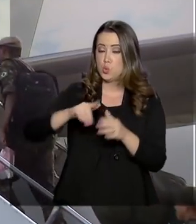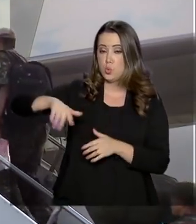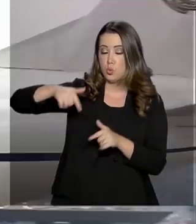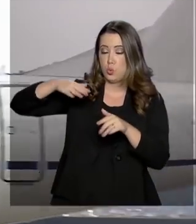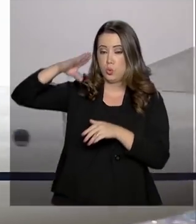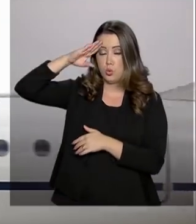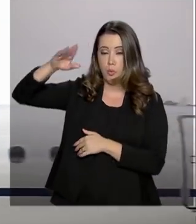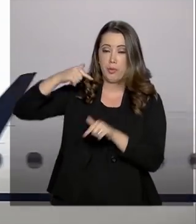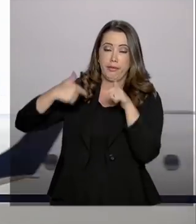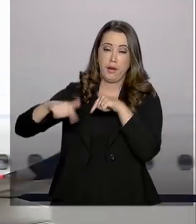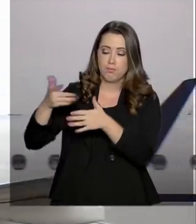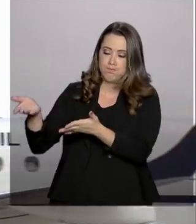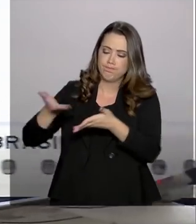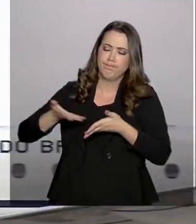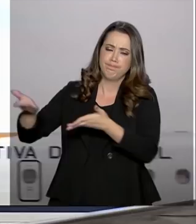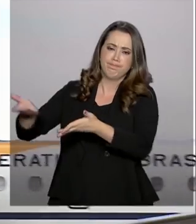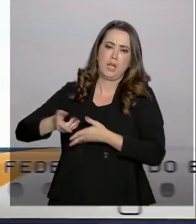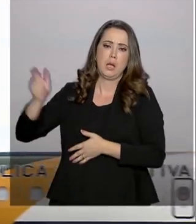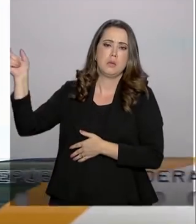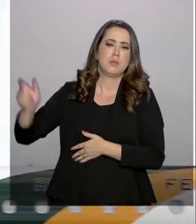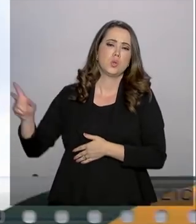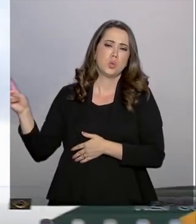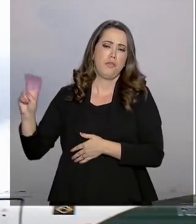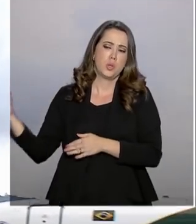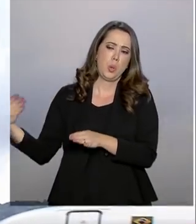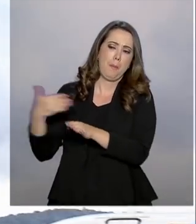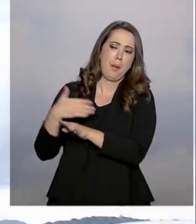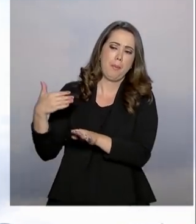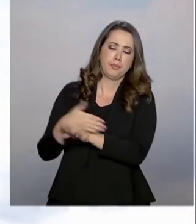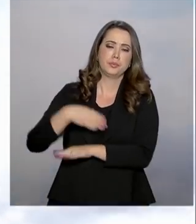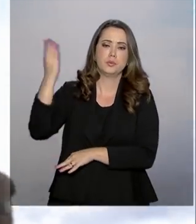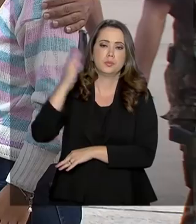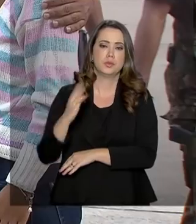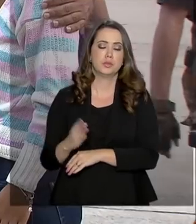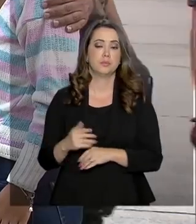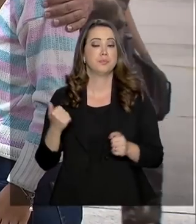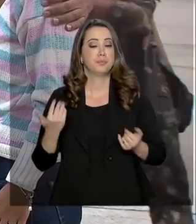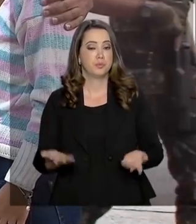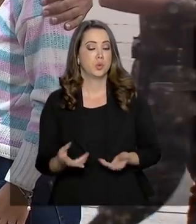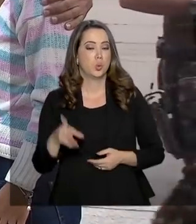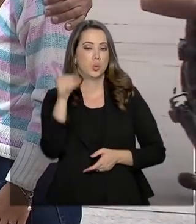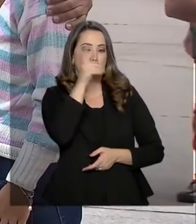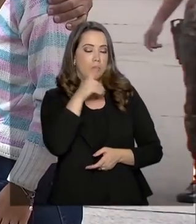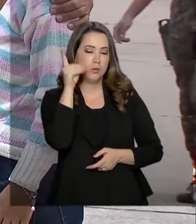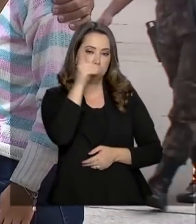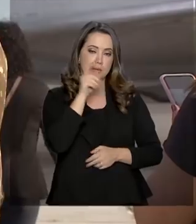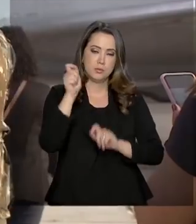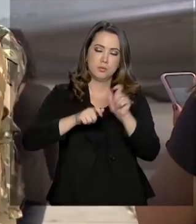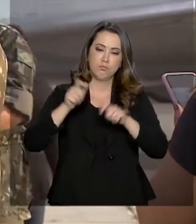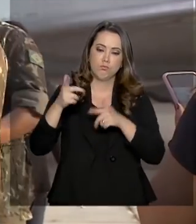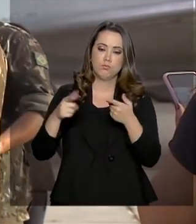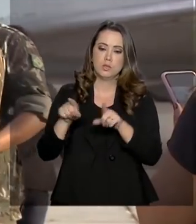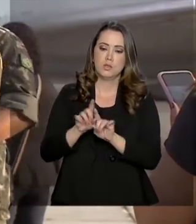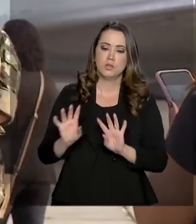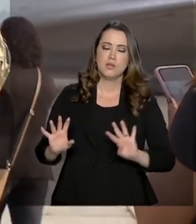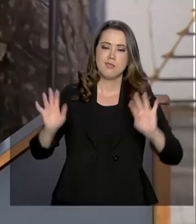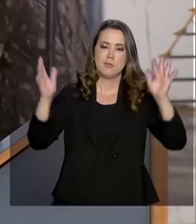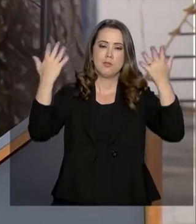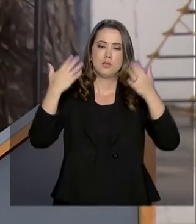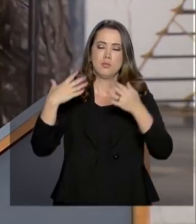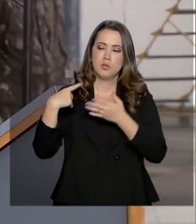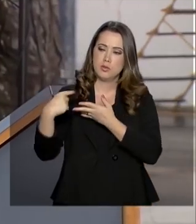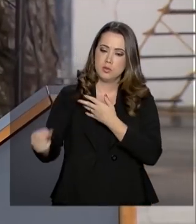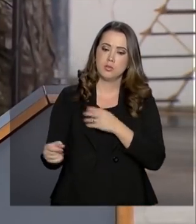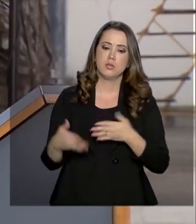Pacaraima, acolhendo imigrantes venezuelanos em situação de vulnerabilidade. No domingo, os militares participaram de uma cerimônia de despedida